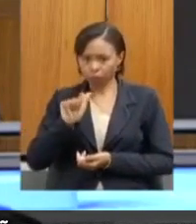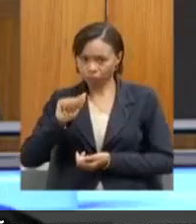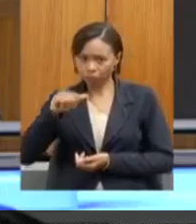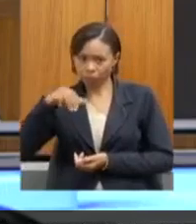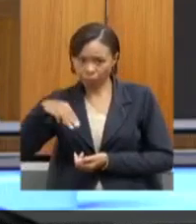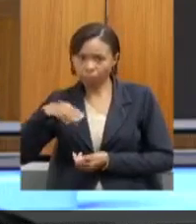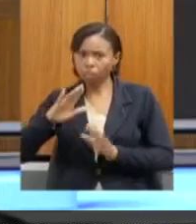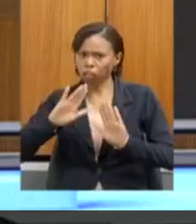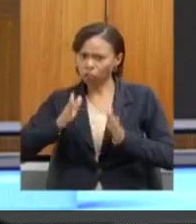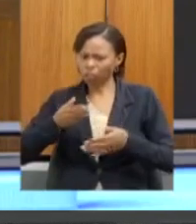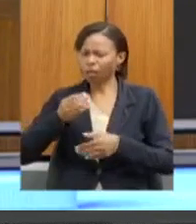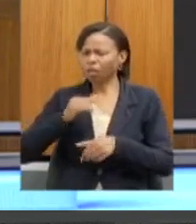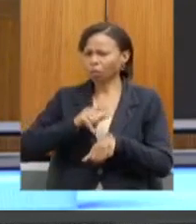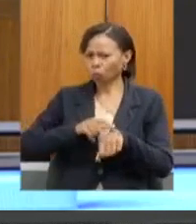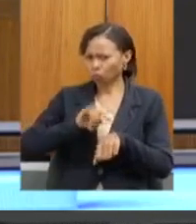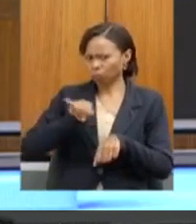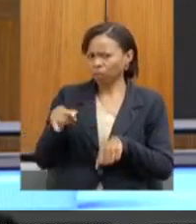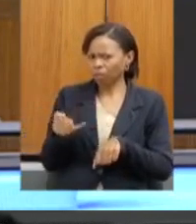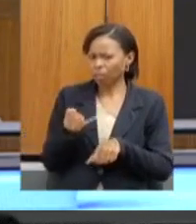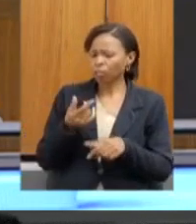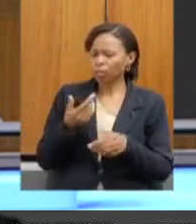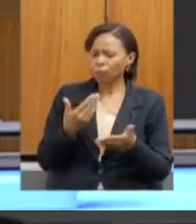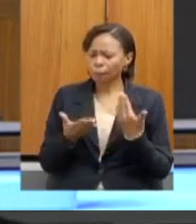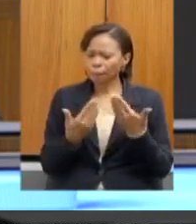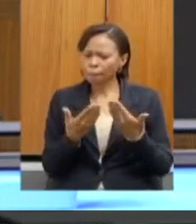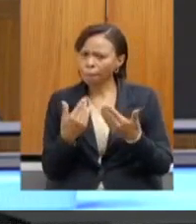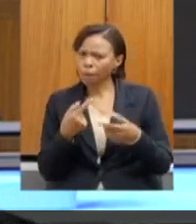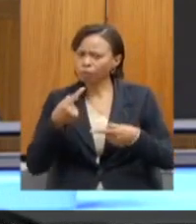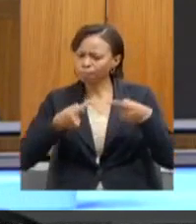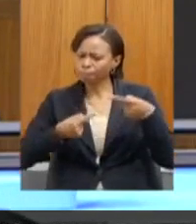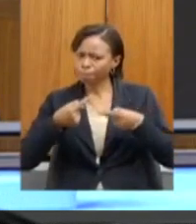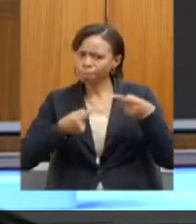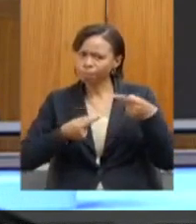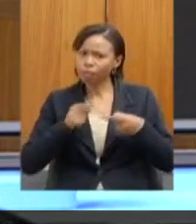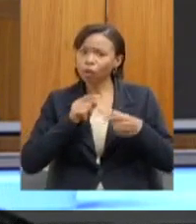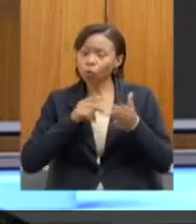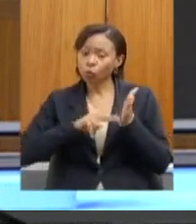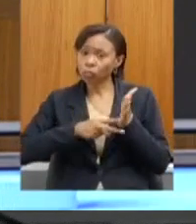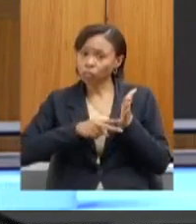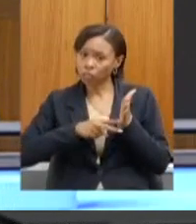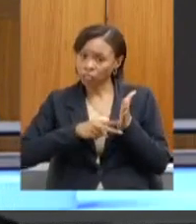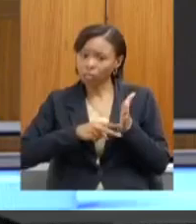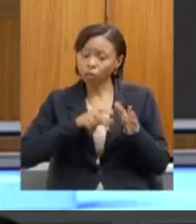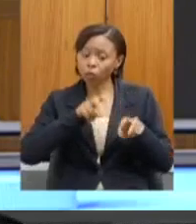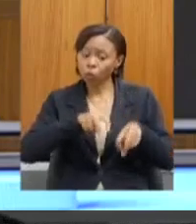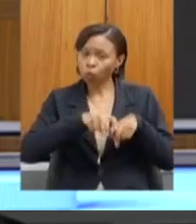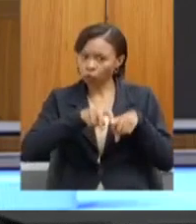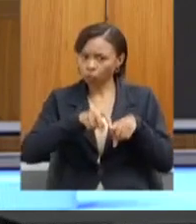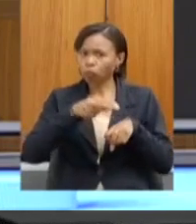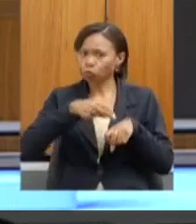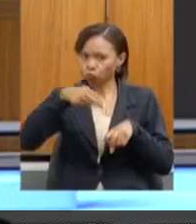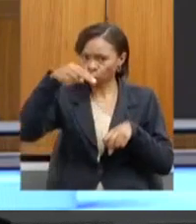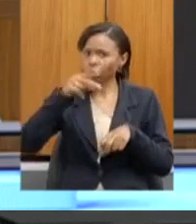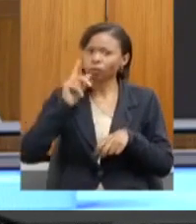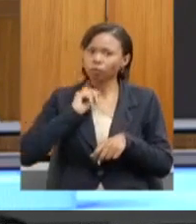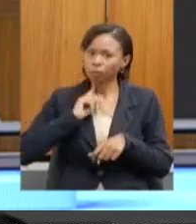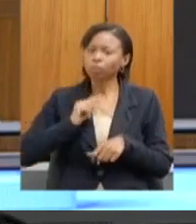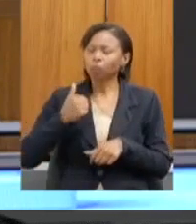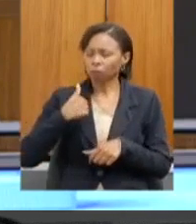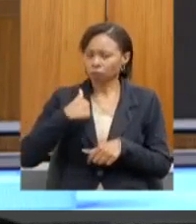debate muito profícuo com os sindicatos rurais no Norte de Minas e faço questão de ir,